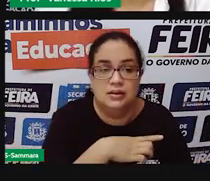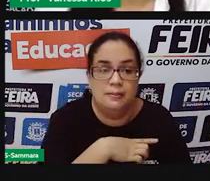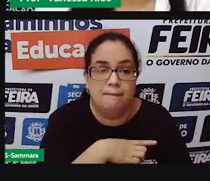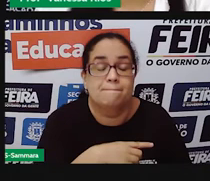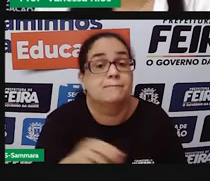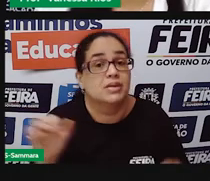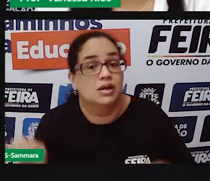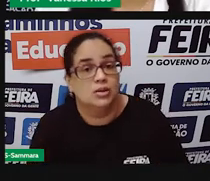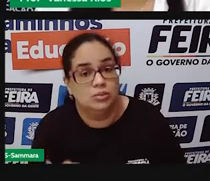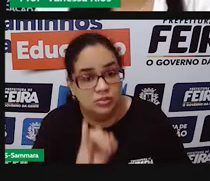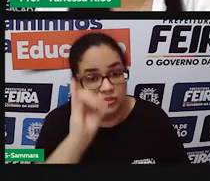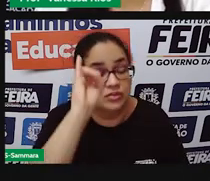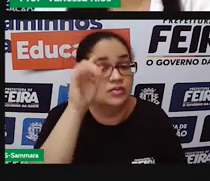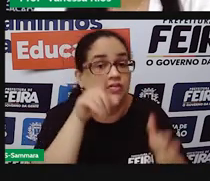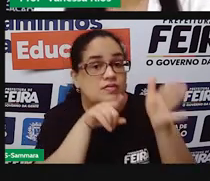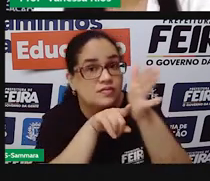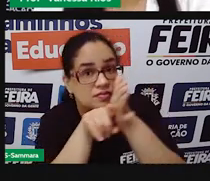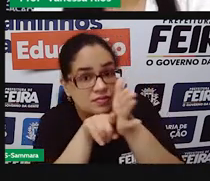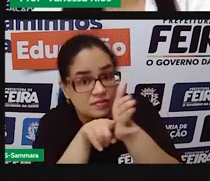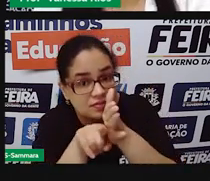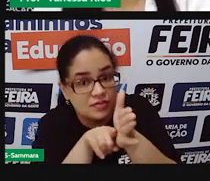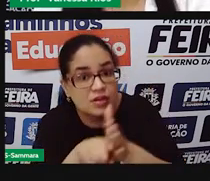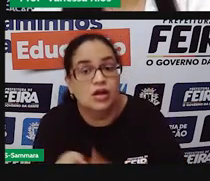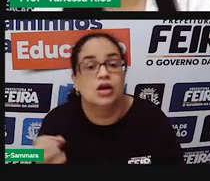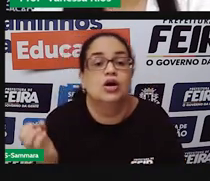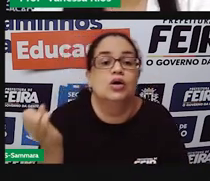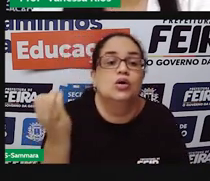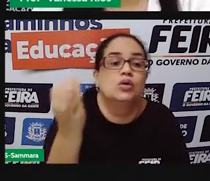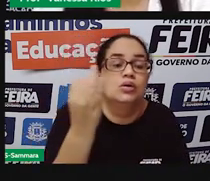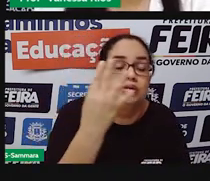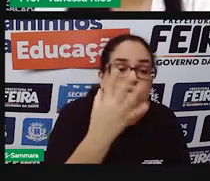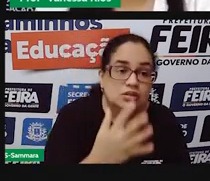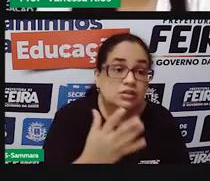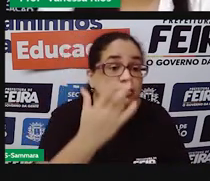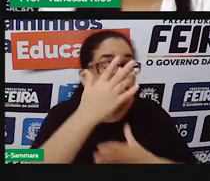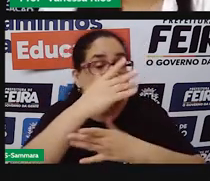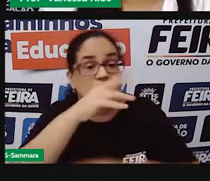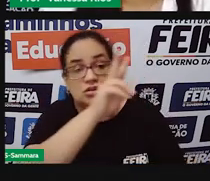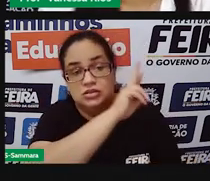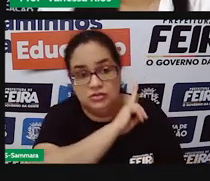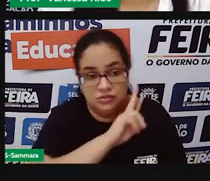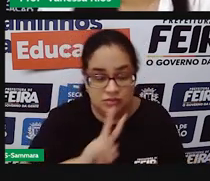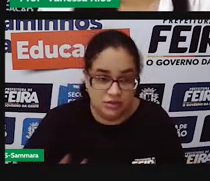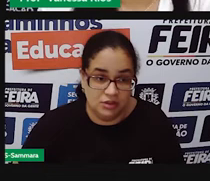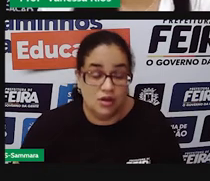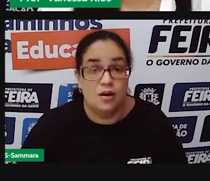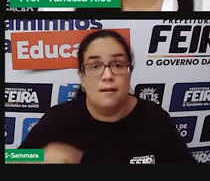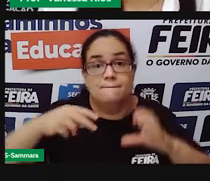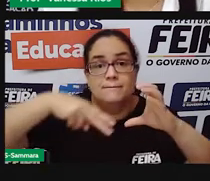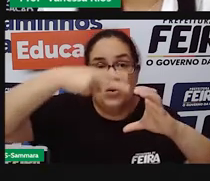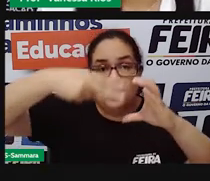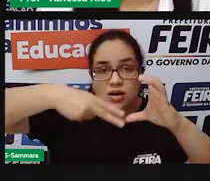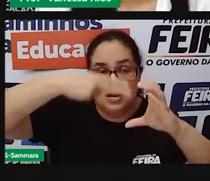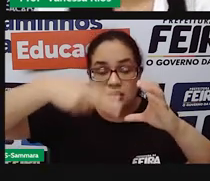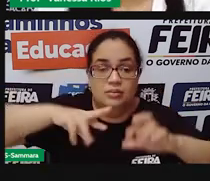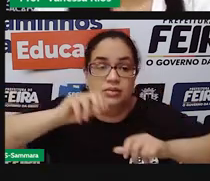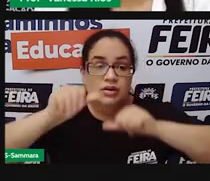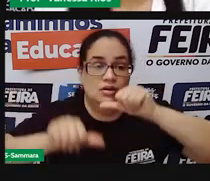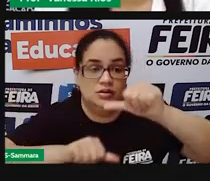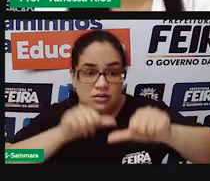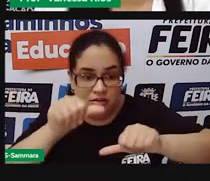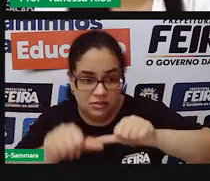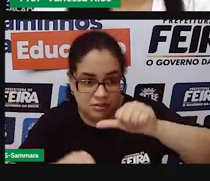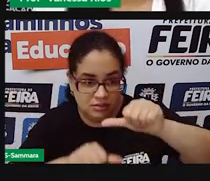importante a gente lembrar que a quantidade de variadores por Câmara de Variador varia de município